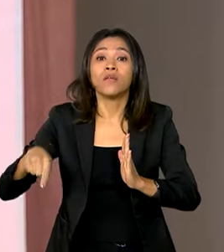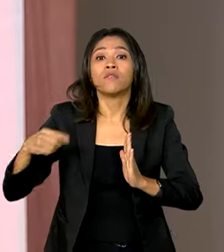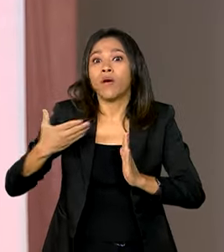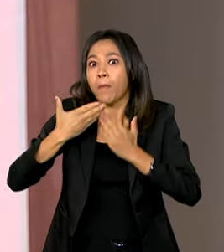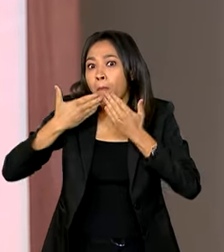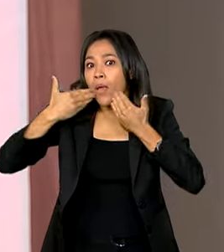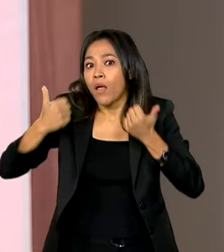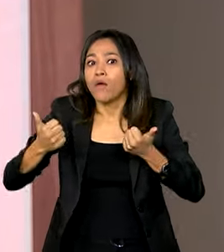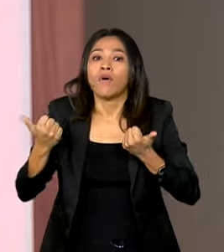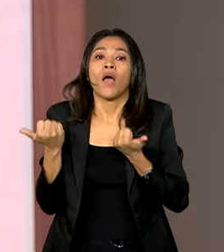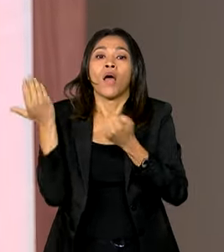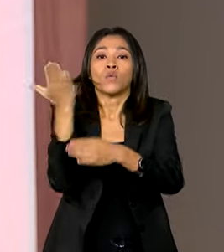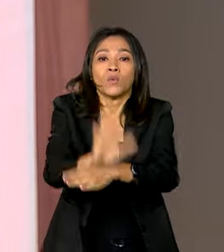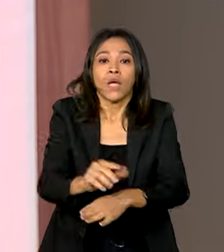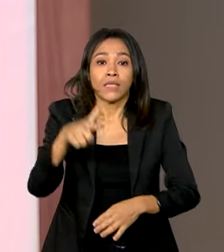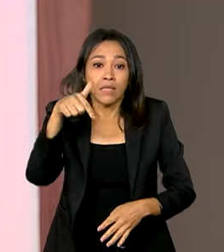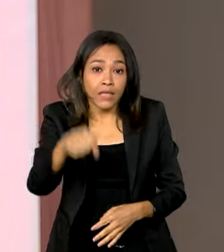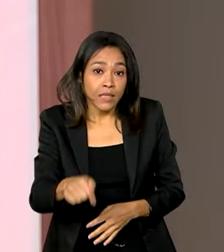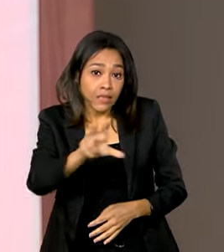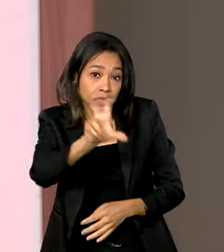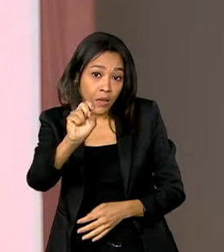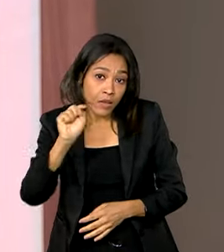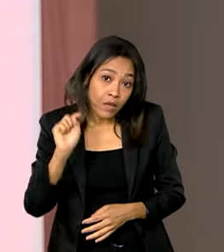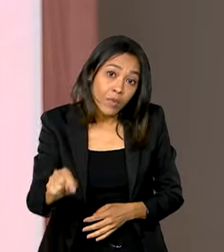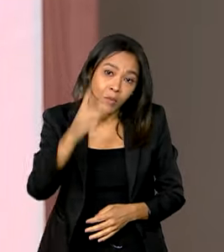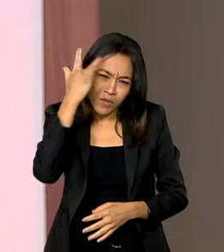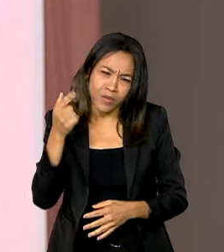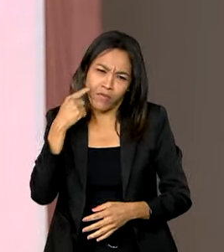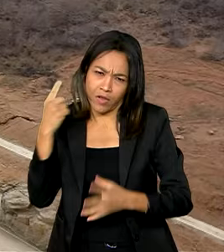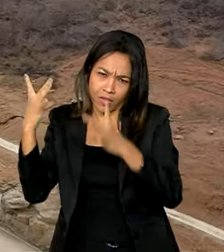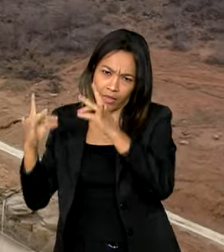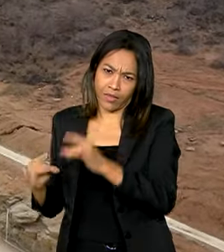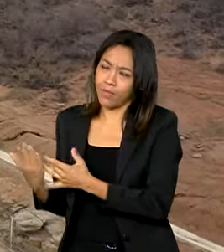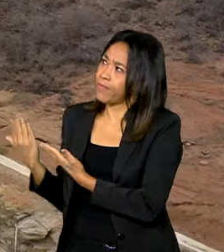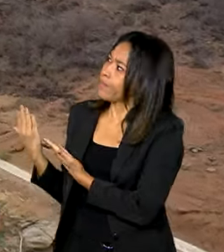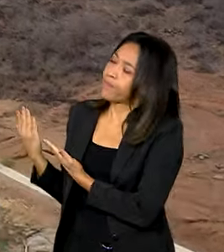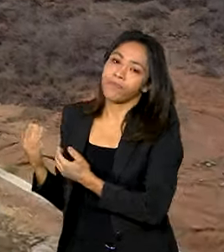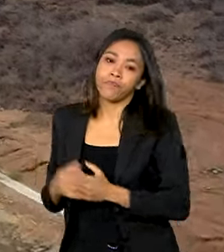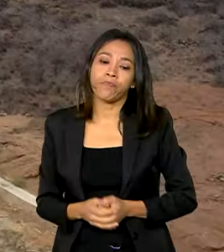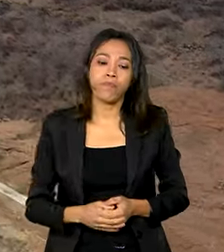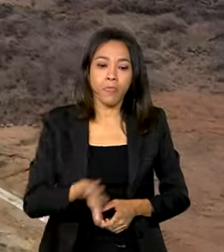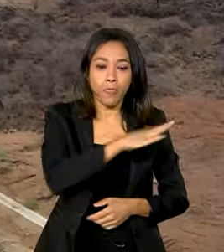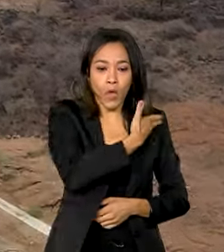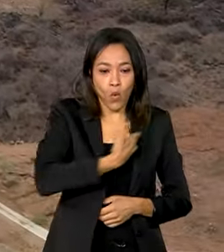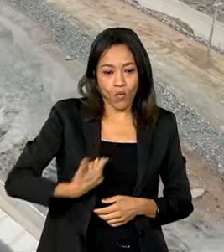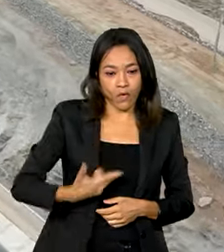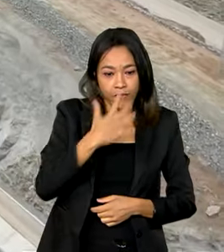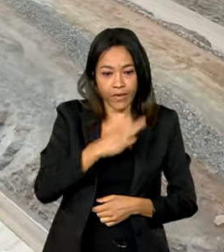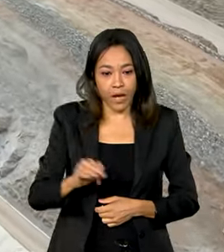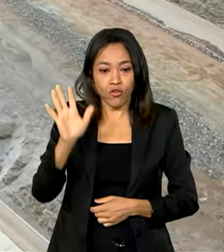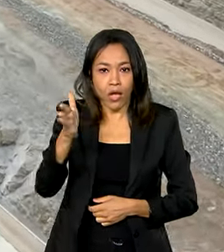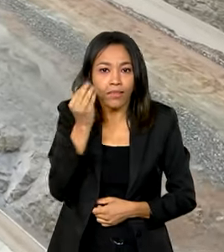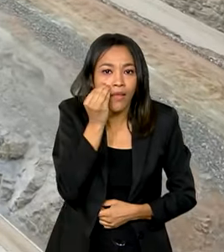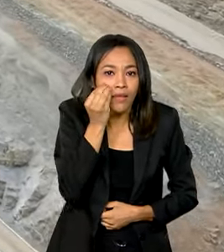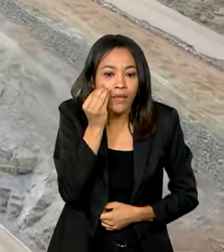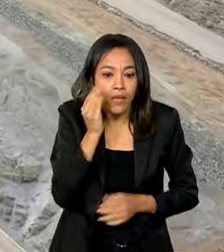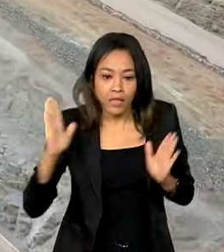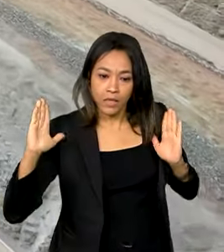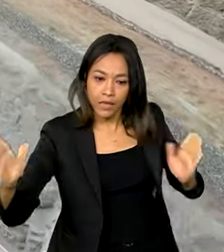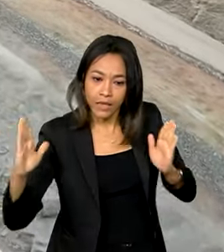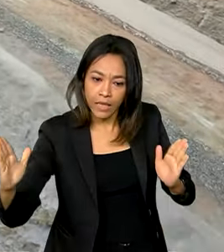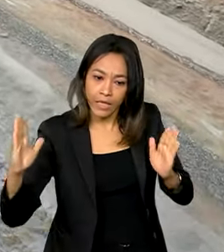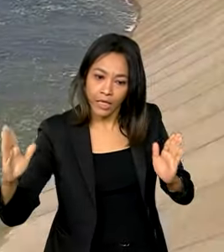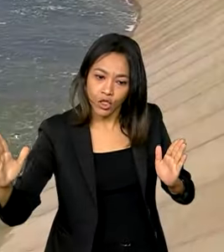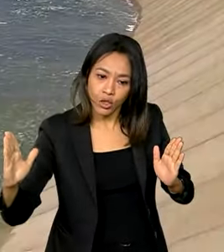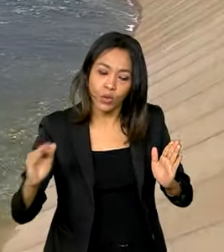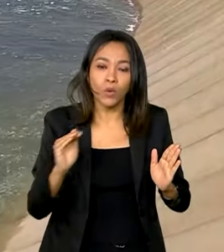mais de 750 mil pessoas. Veja os detalhes. O governo federal iniciou os testes do primeiro trecho do ramal